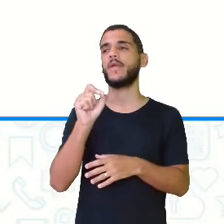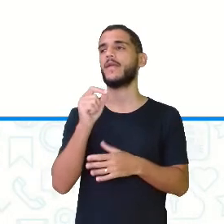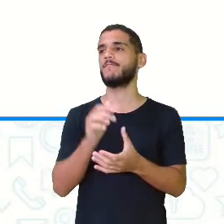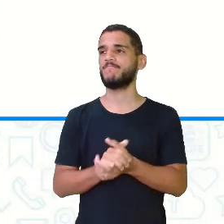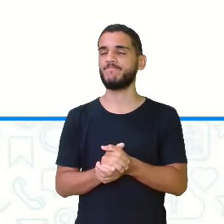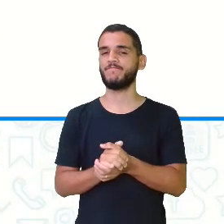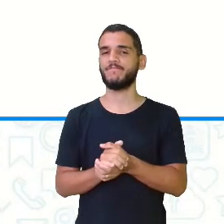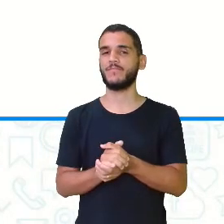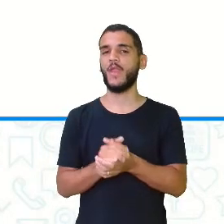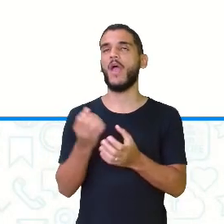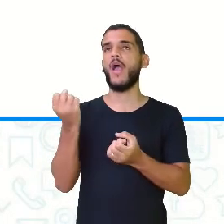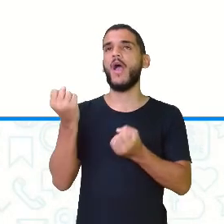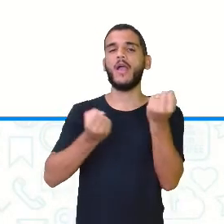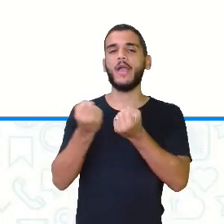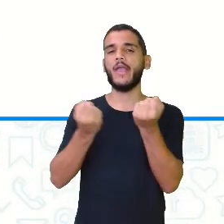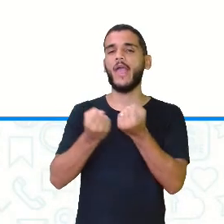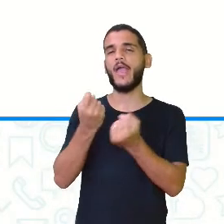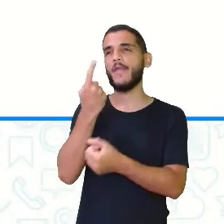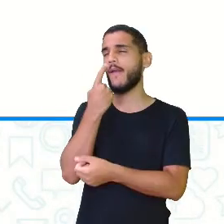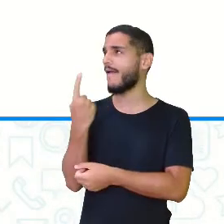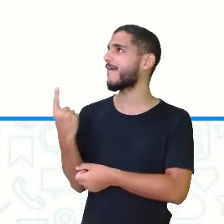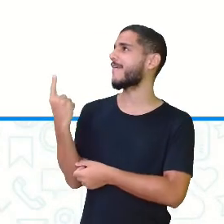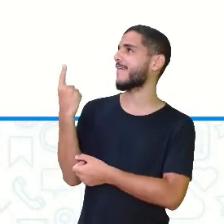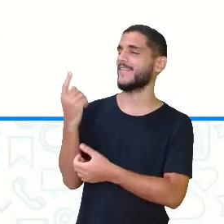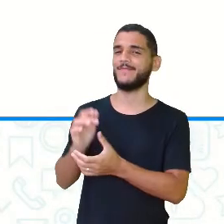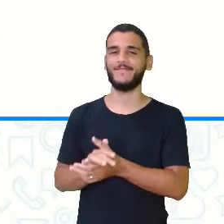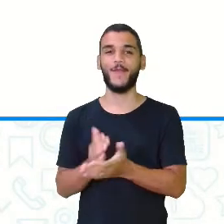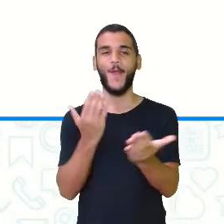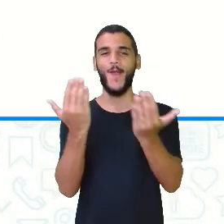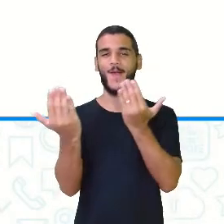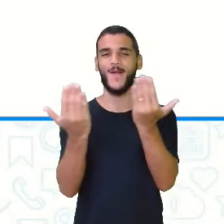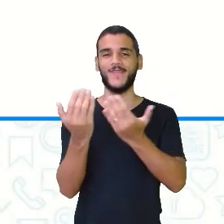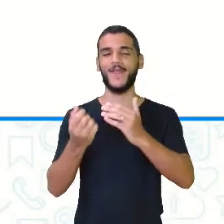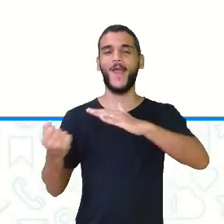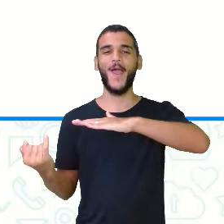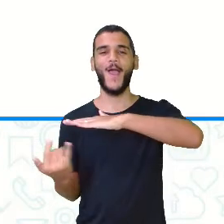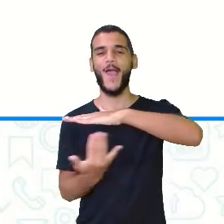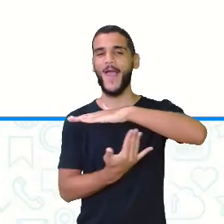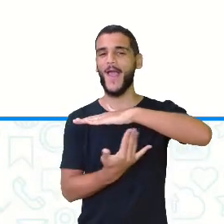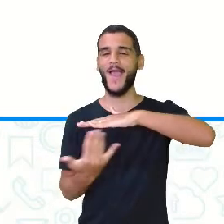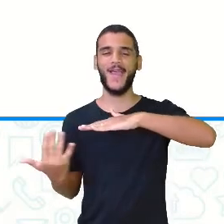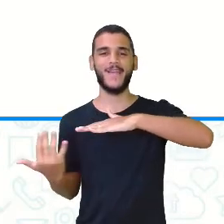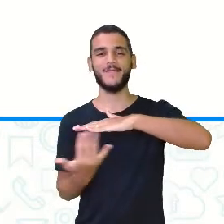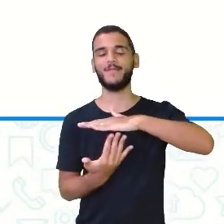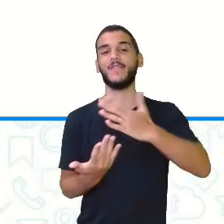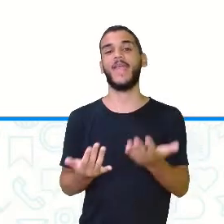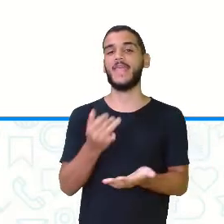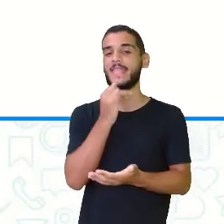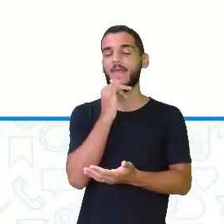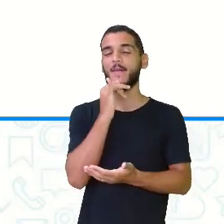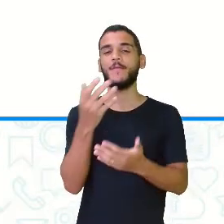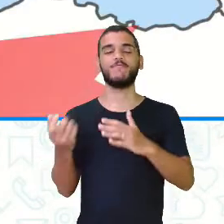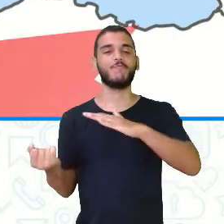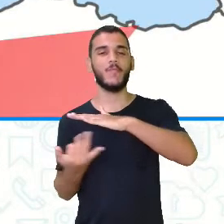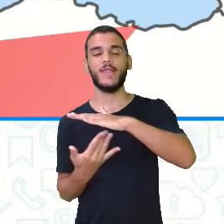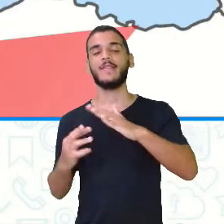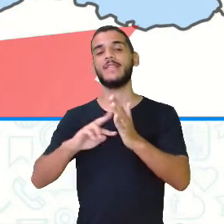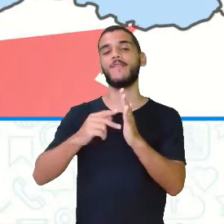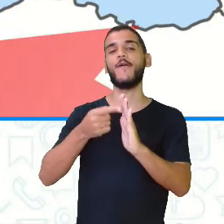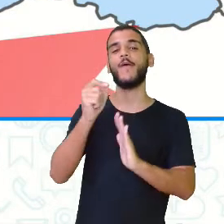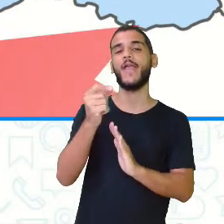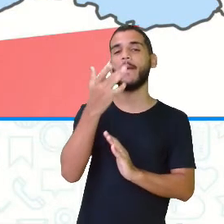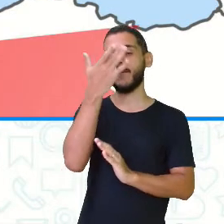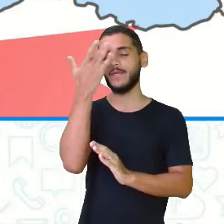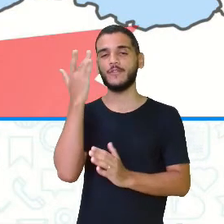aí? Eu tô indo para algum lugar. E as migrações são isso, quando a pessoa está de partida para algum lugar. E